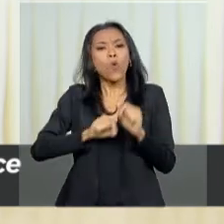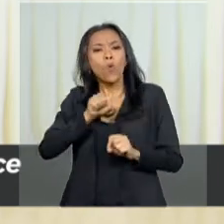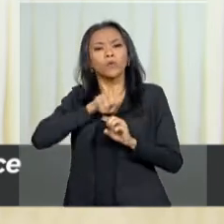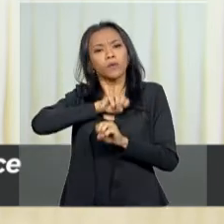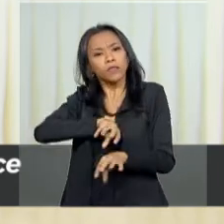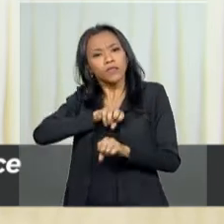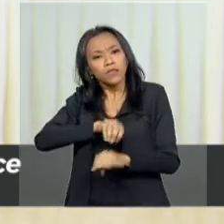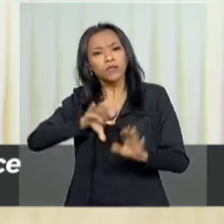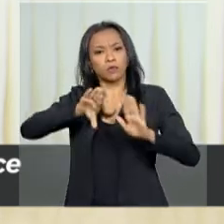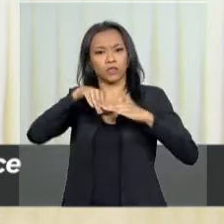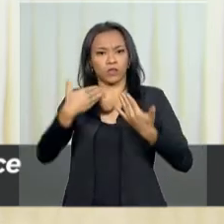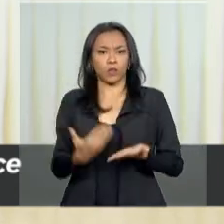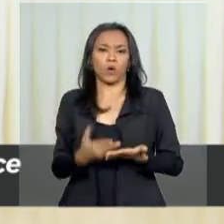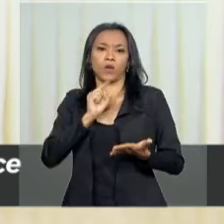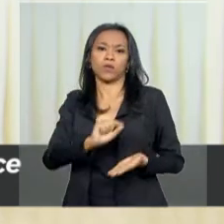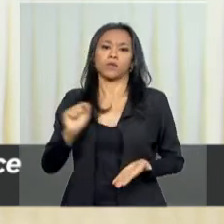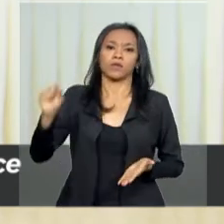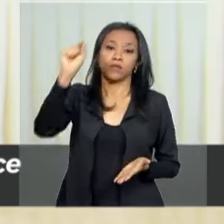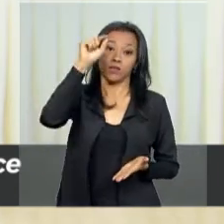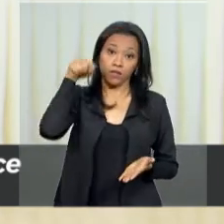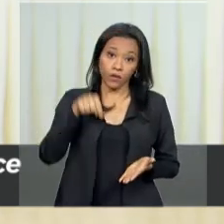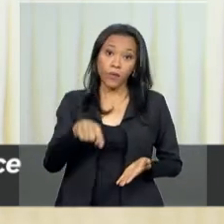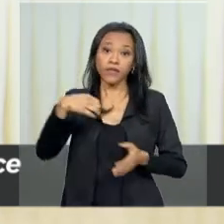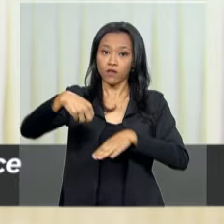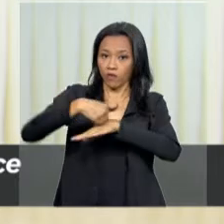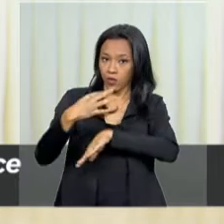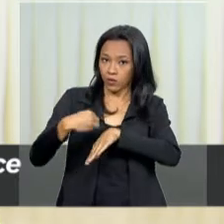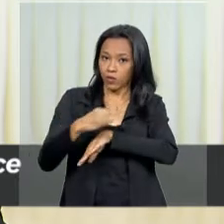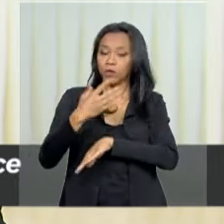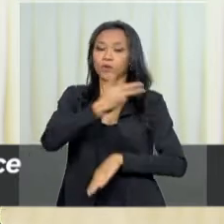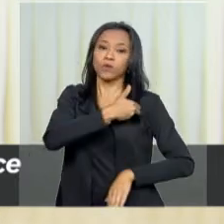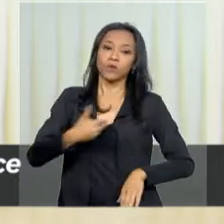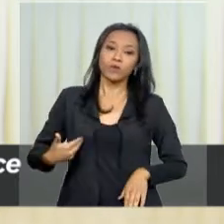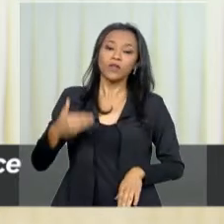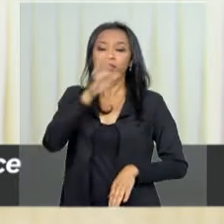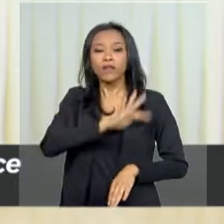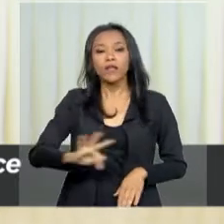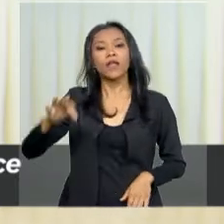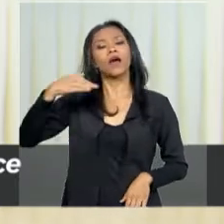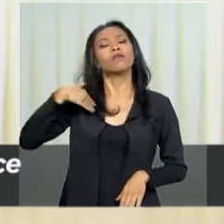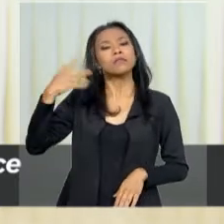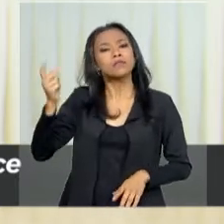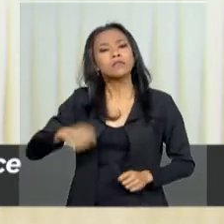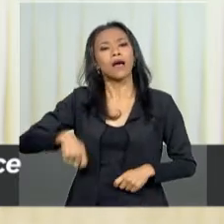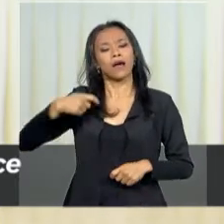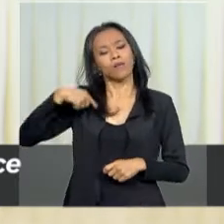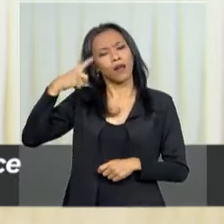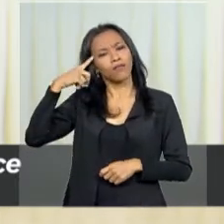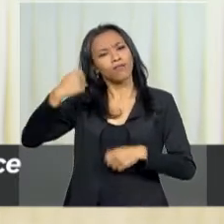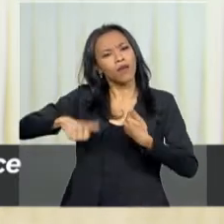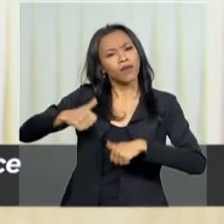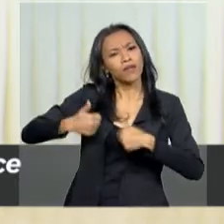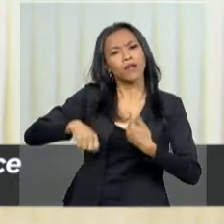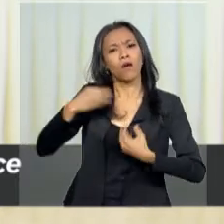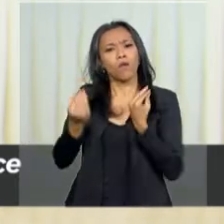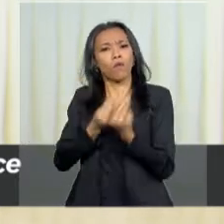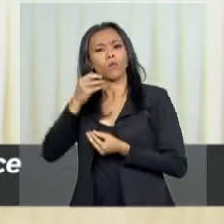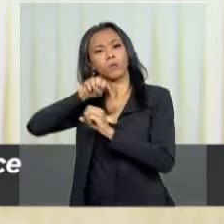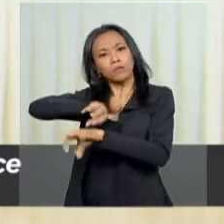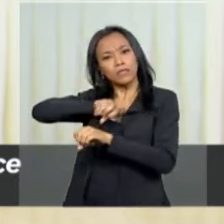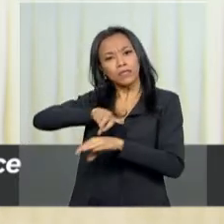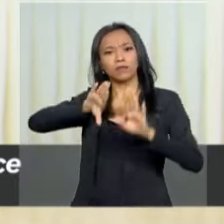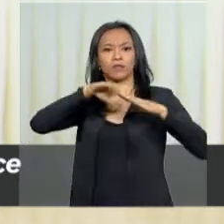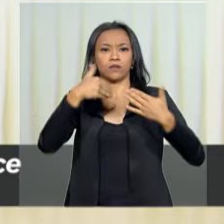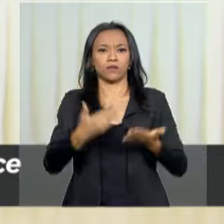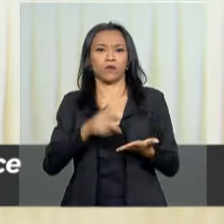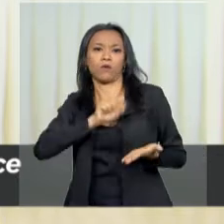Então, com esse índice, o Governo Federal pode avaliar como que está o desempenho de cada escola, como que estão as escolas nos estados, nas cidades e